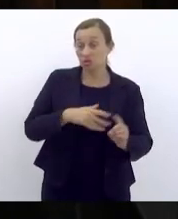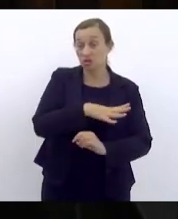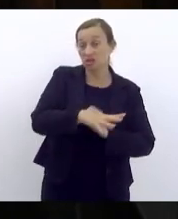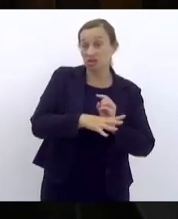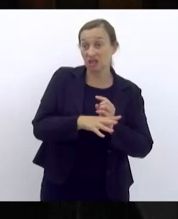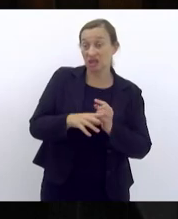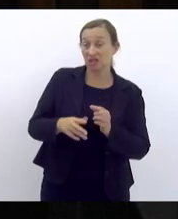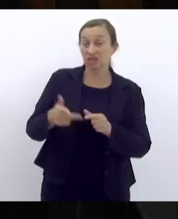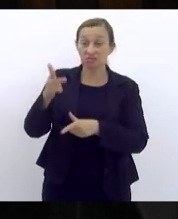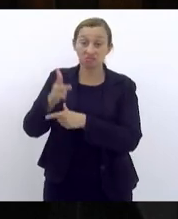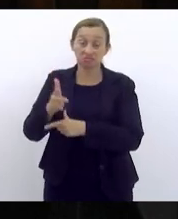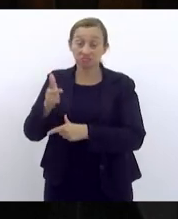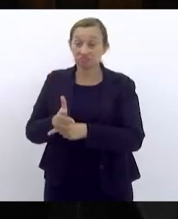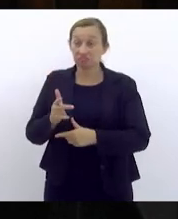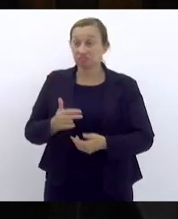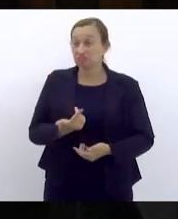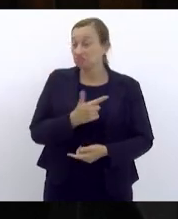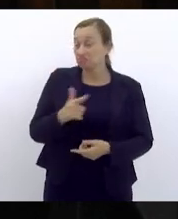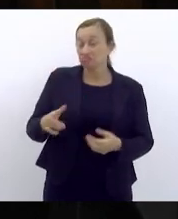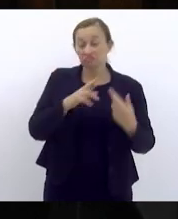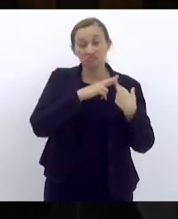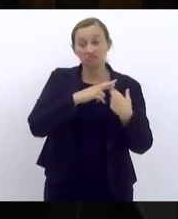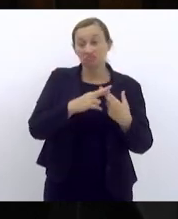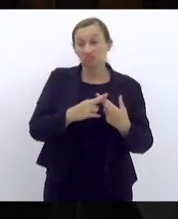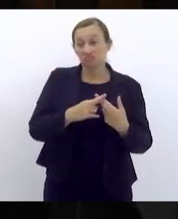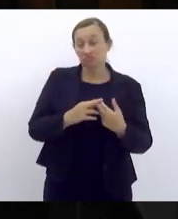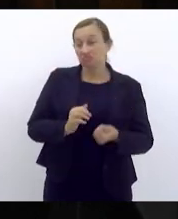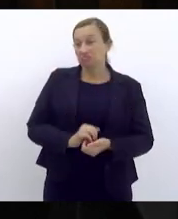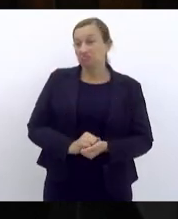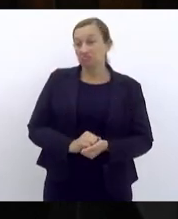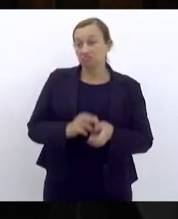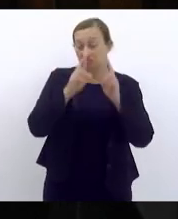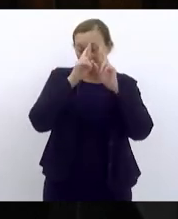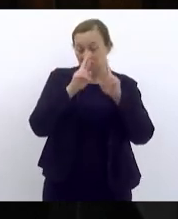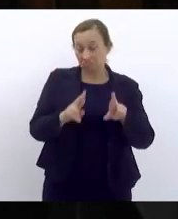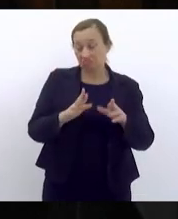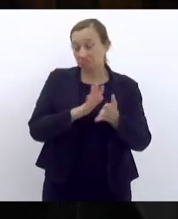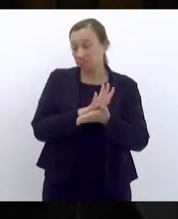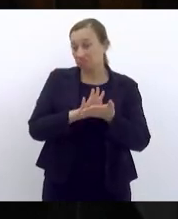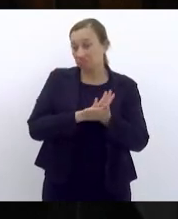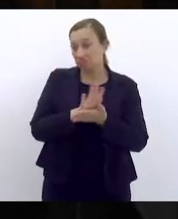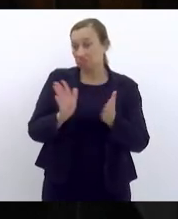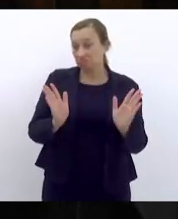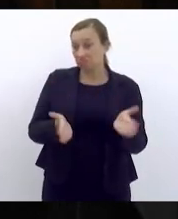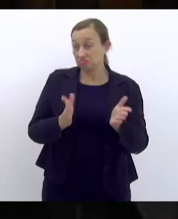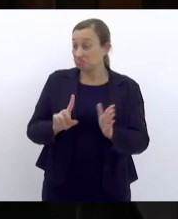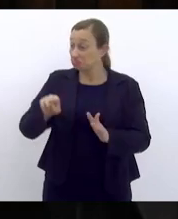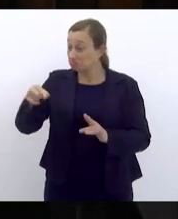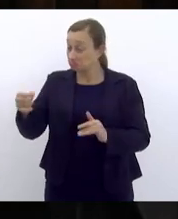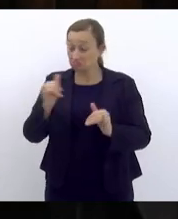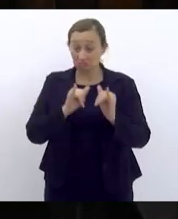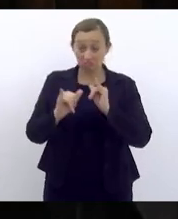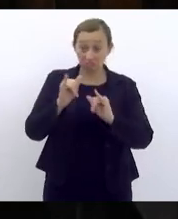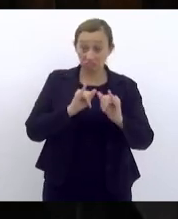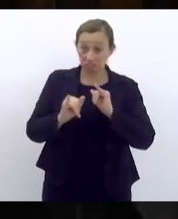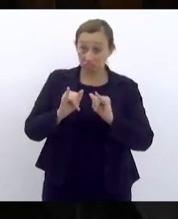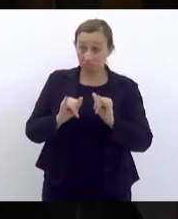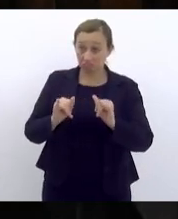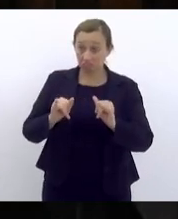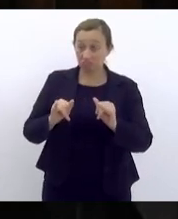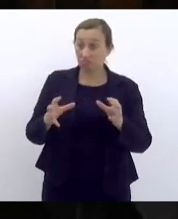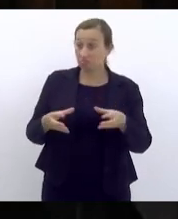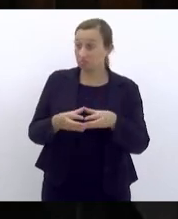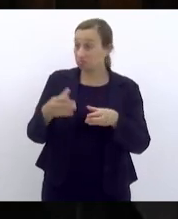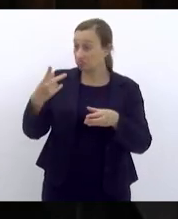câmeras que não tem o mínimo de respeito e agora sai essa outra notícia envolvendo o grupo